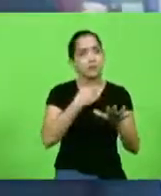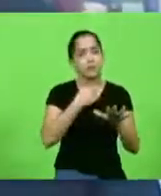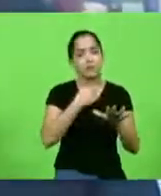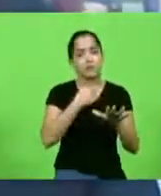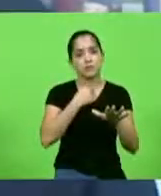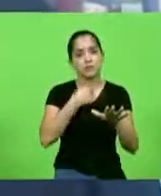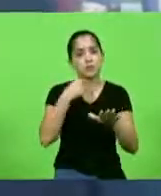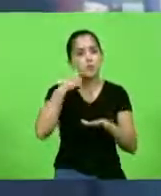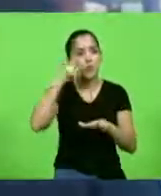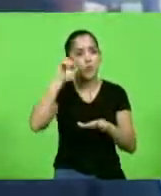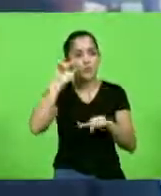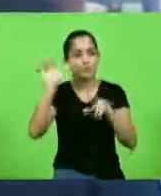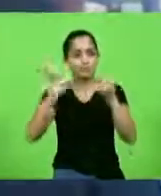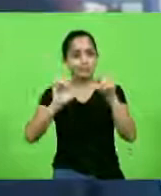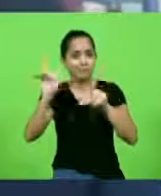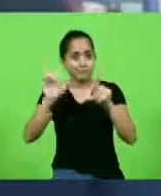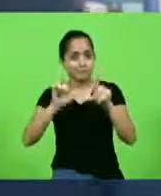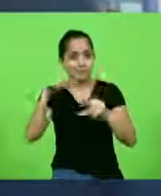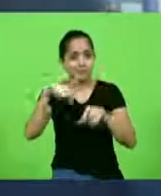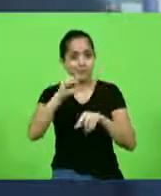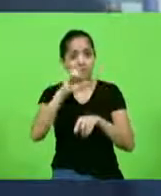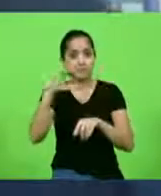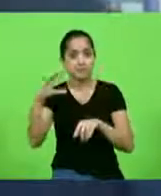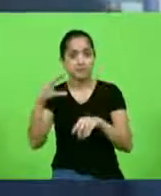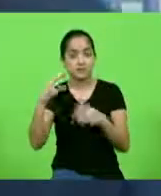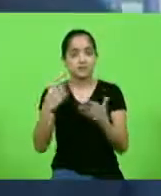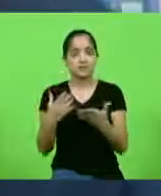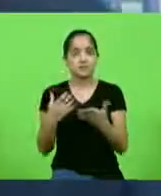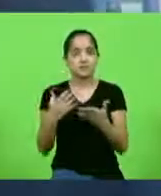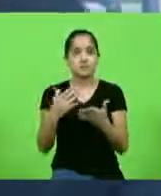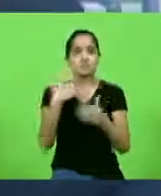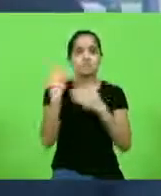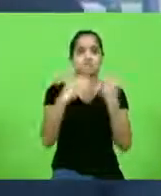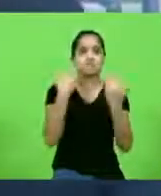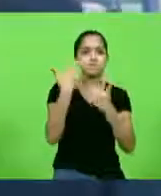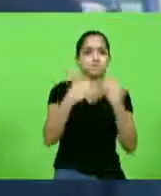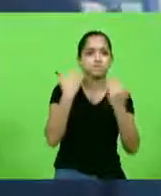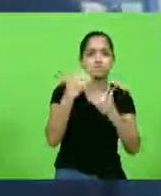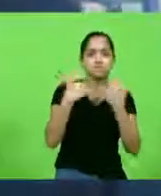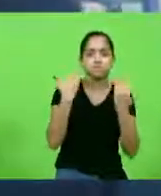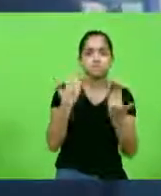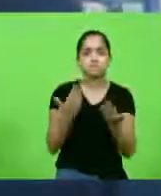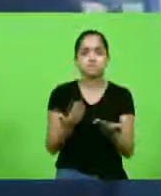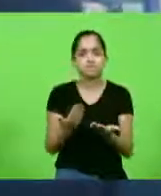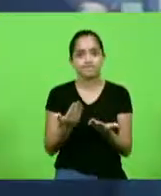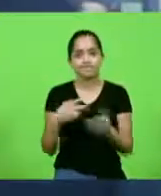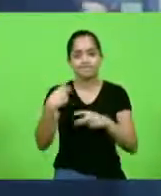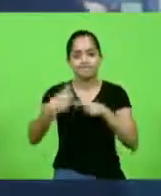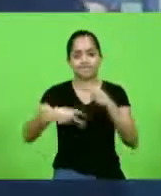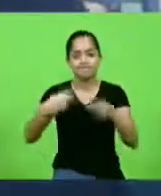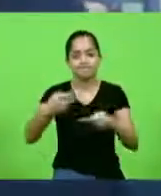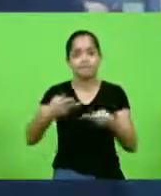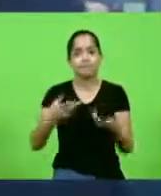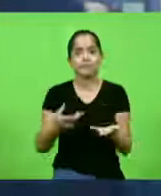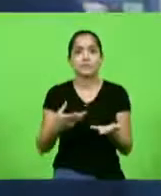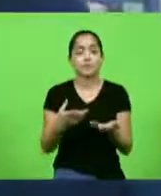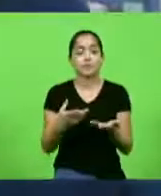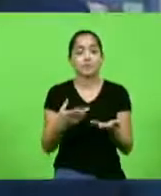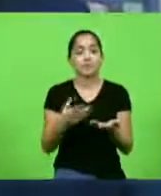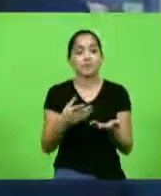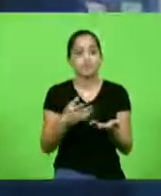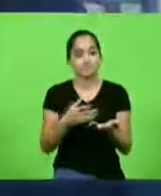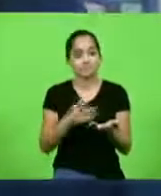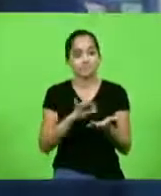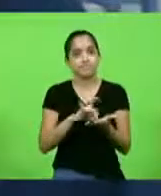escutei um noticiário de Santa Catarina, está morrendo uma pessoa por minuto, eu custei a três, achei que não escutei direito, já